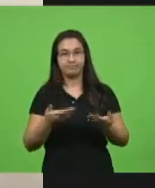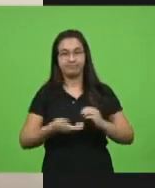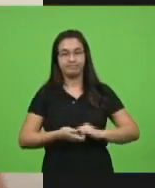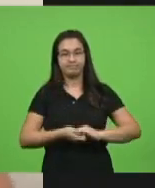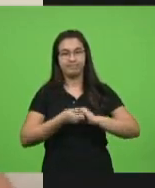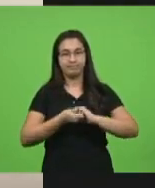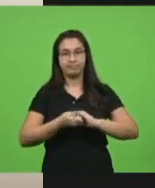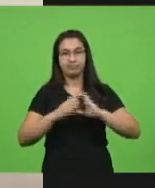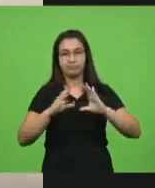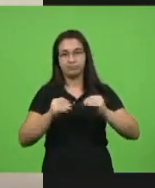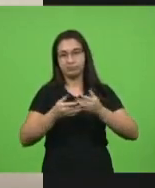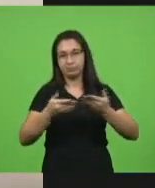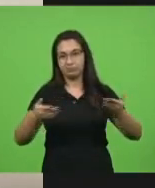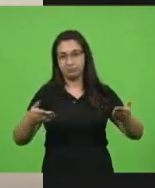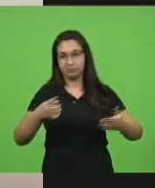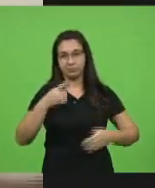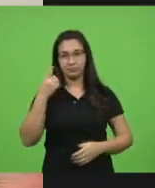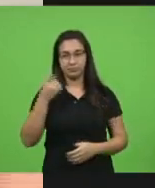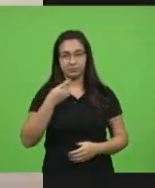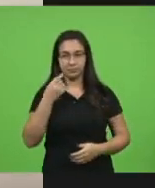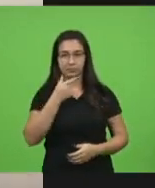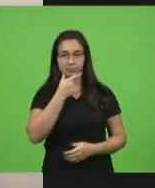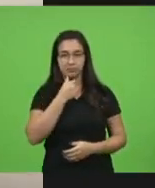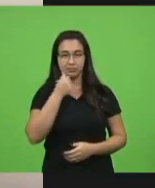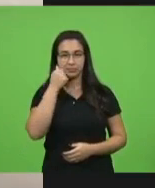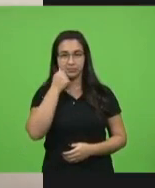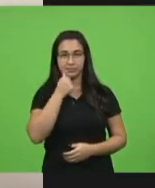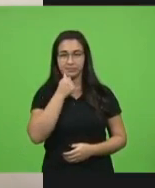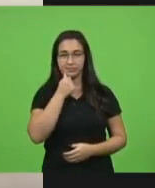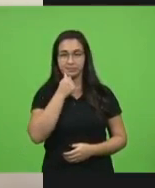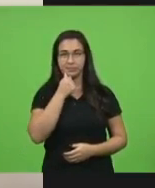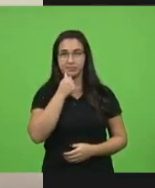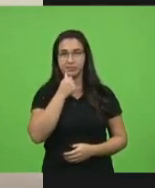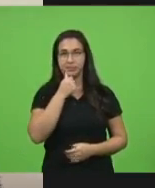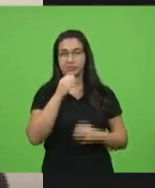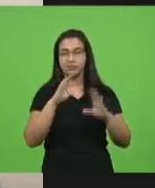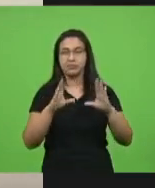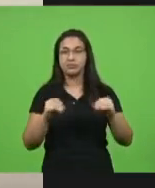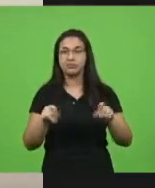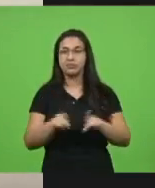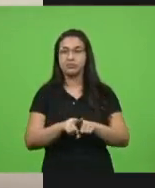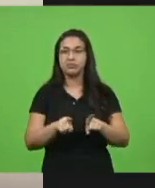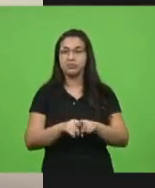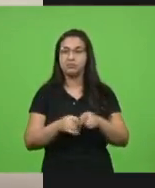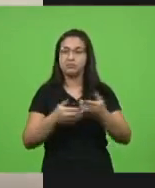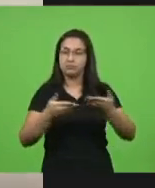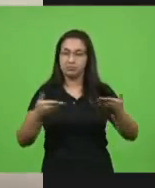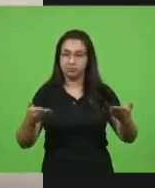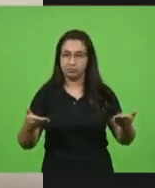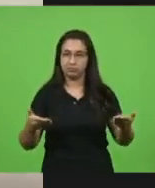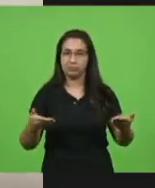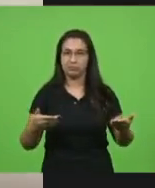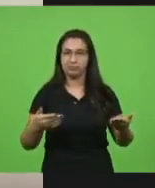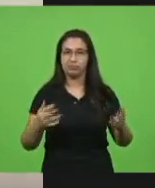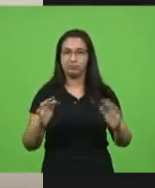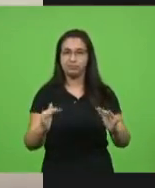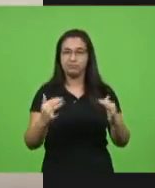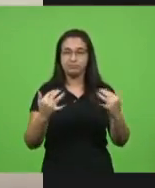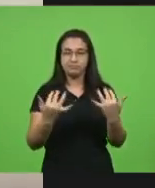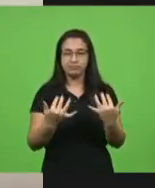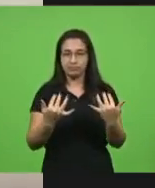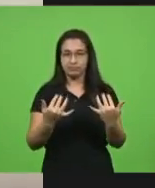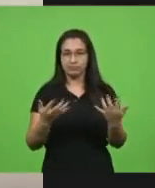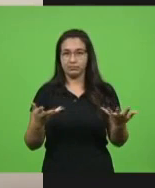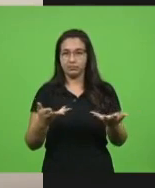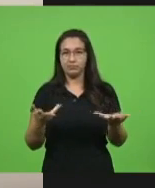queridos deputados, deputadas e a todos aqueles e aquelas que nos acompanham neste